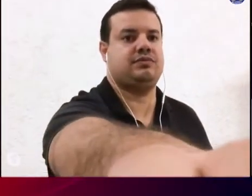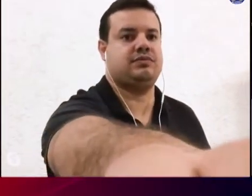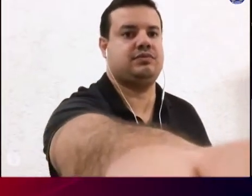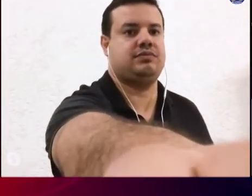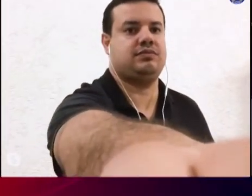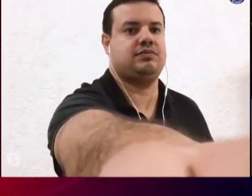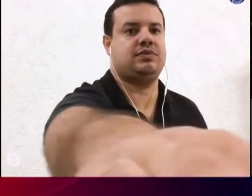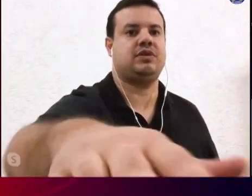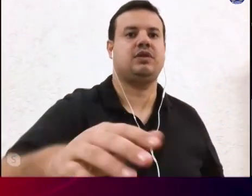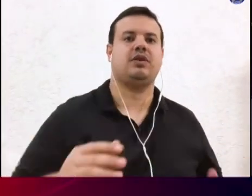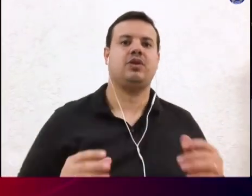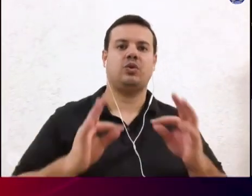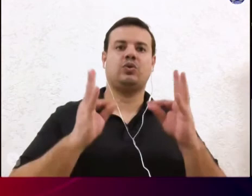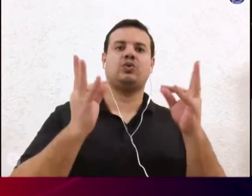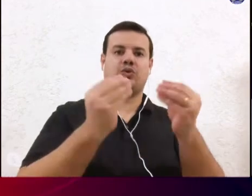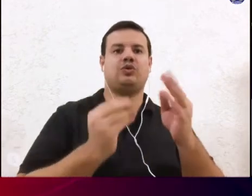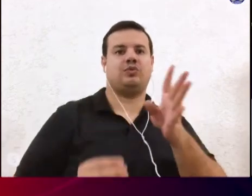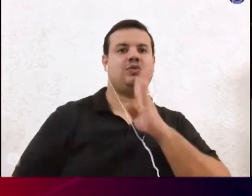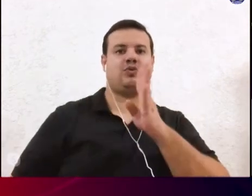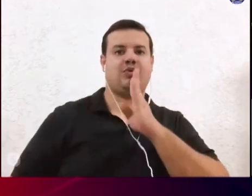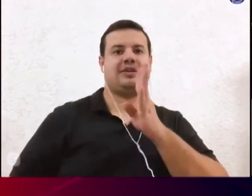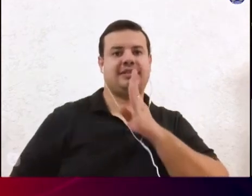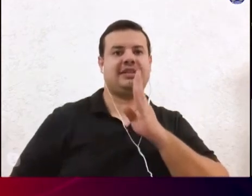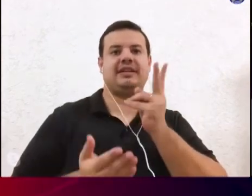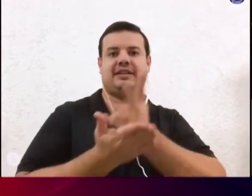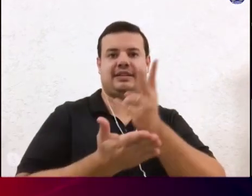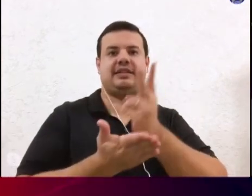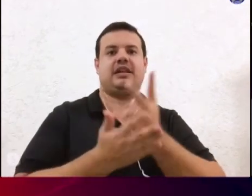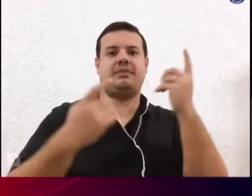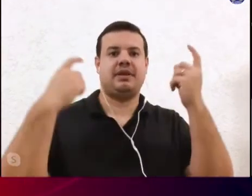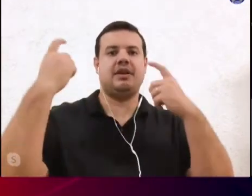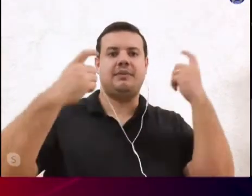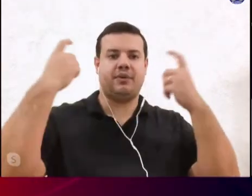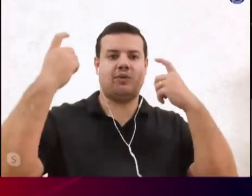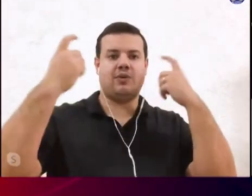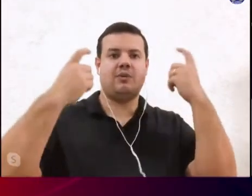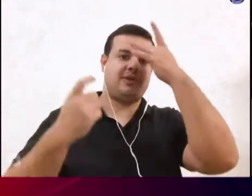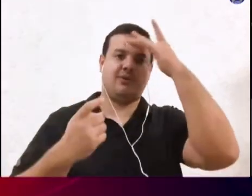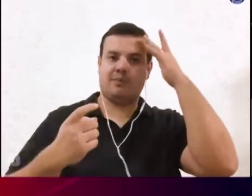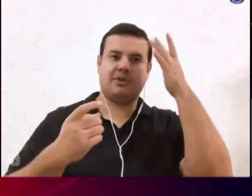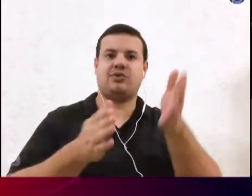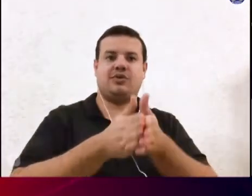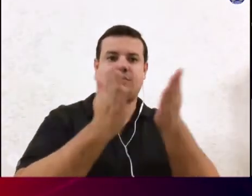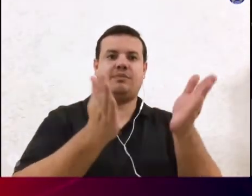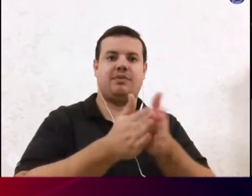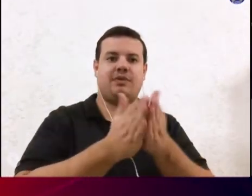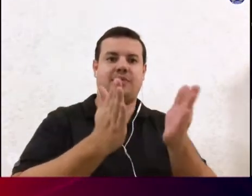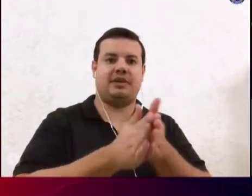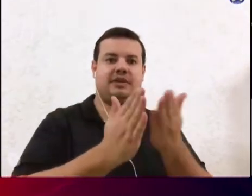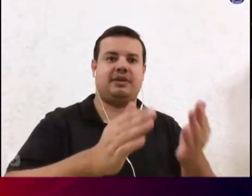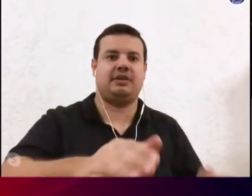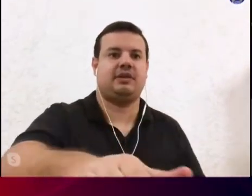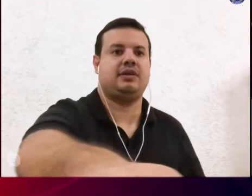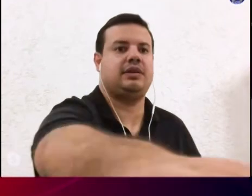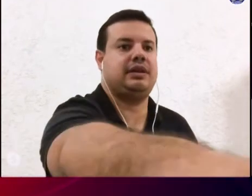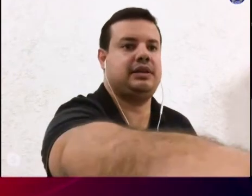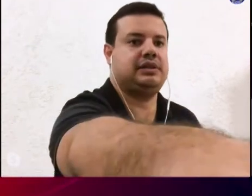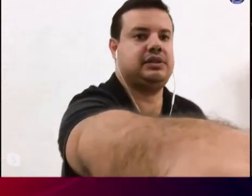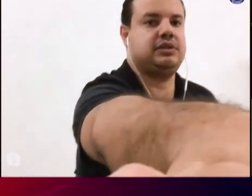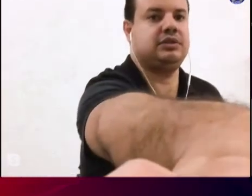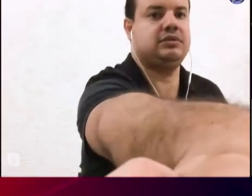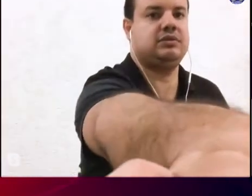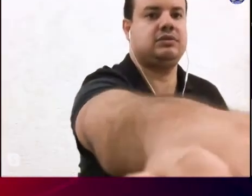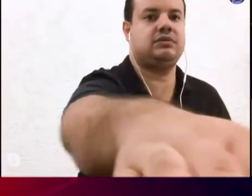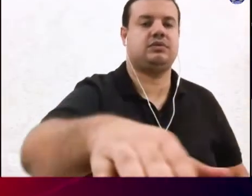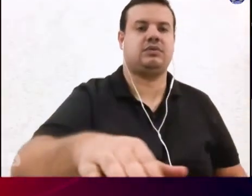conheceram sempre preocupado com os mais carentes estendi a mão aos mais necessitados antes